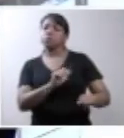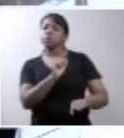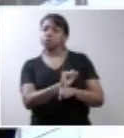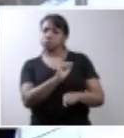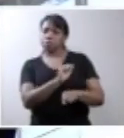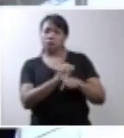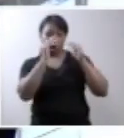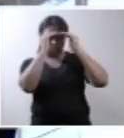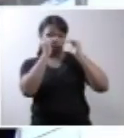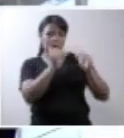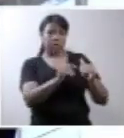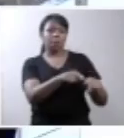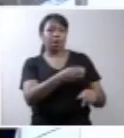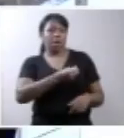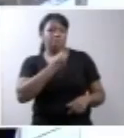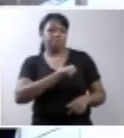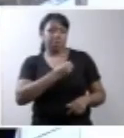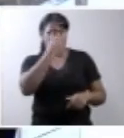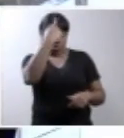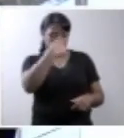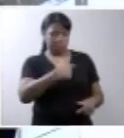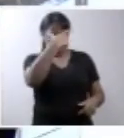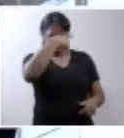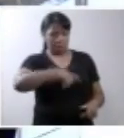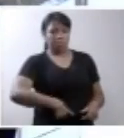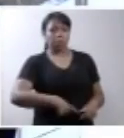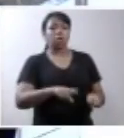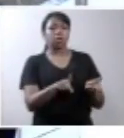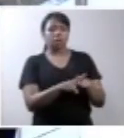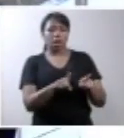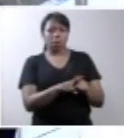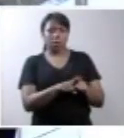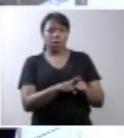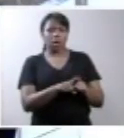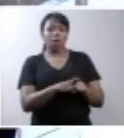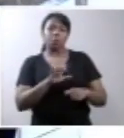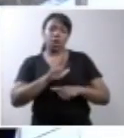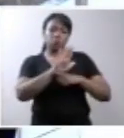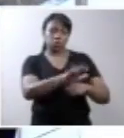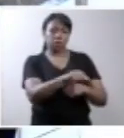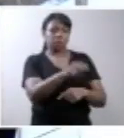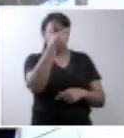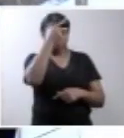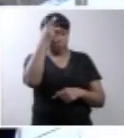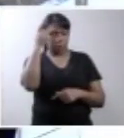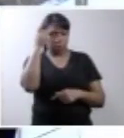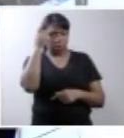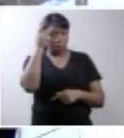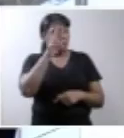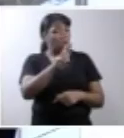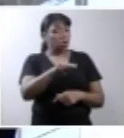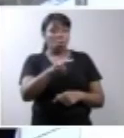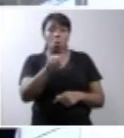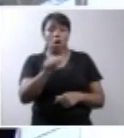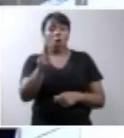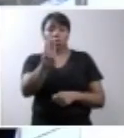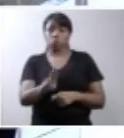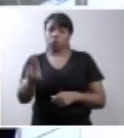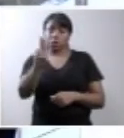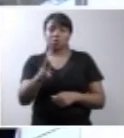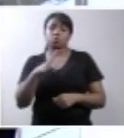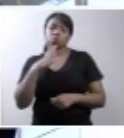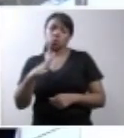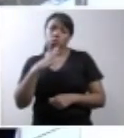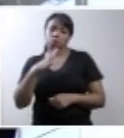absoluto respeito pela vida humana, atuando sempre em benefício do paciente. Jamais utilizará